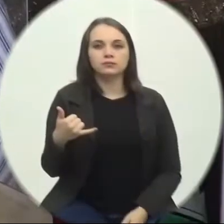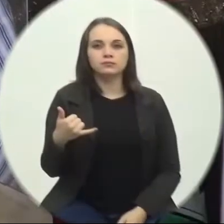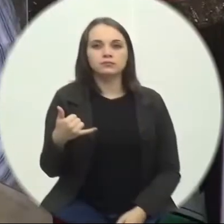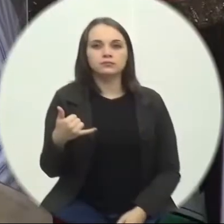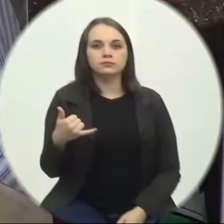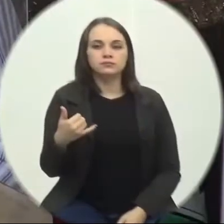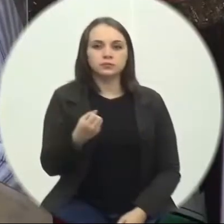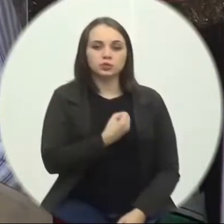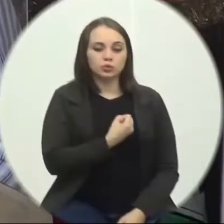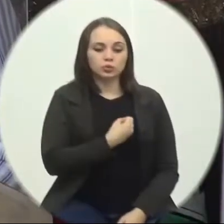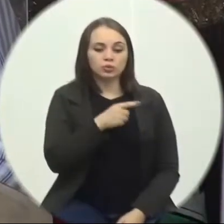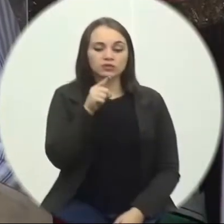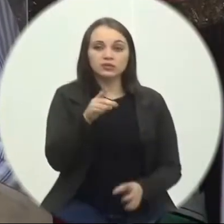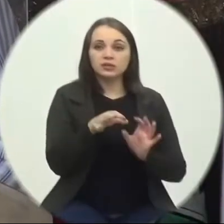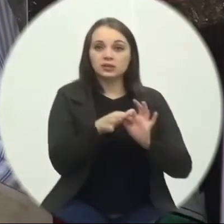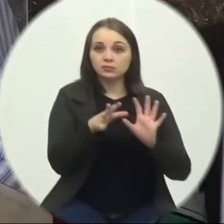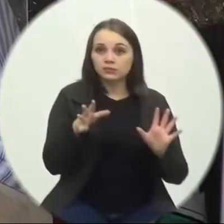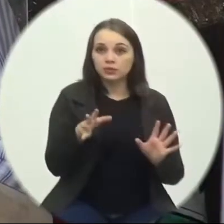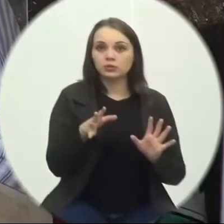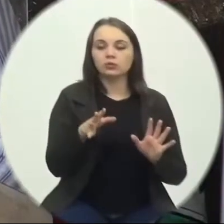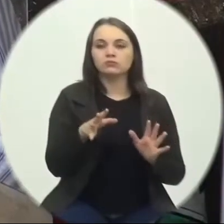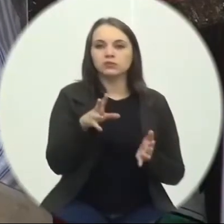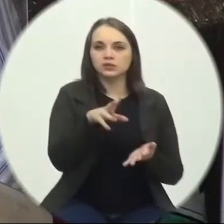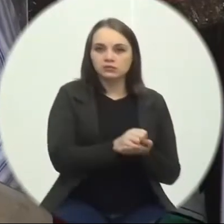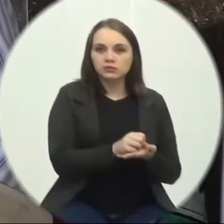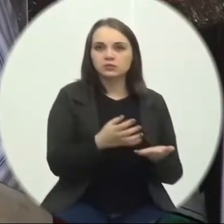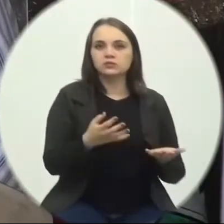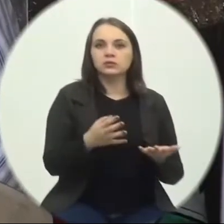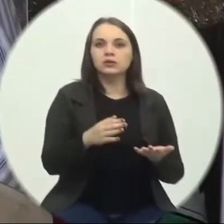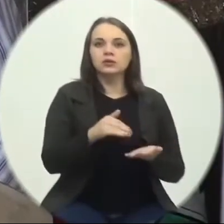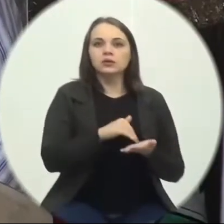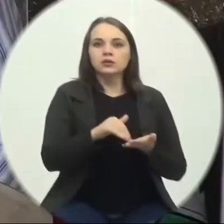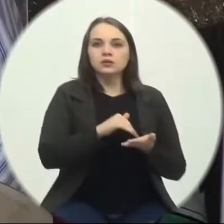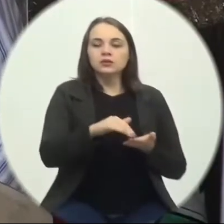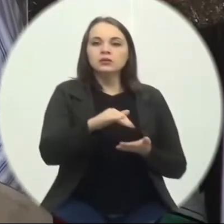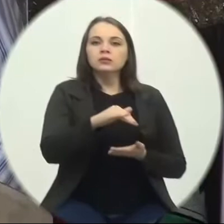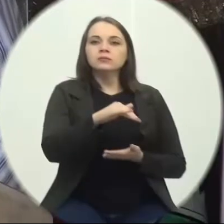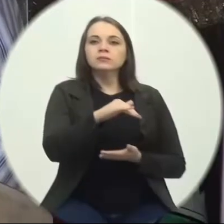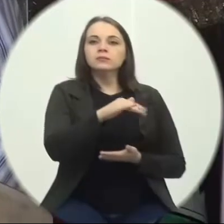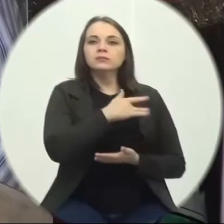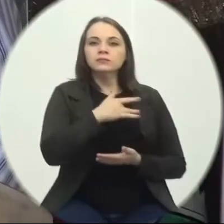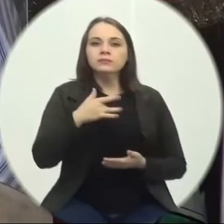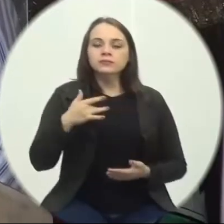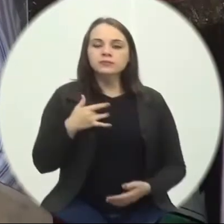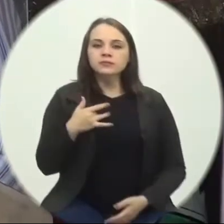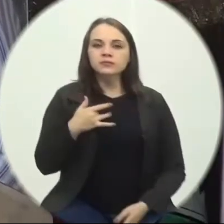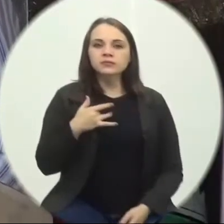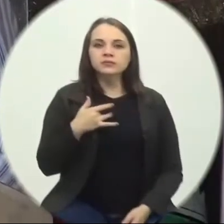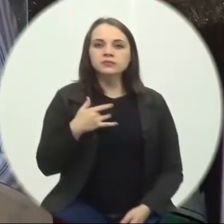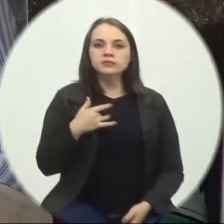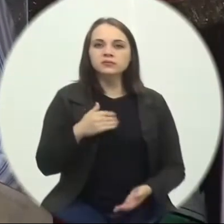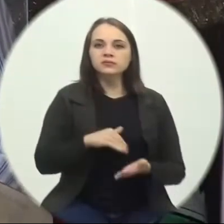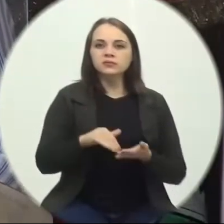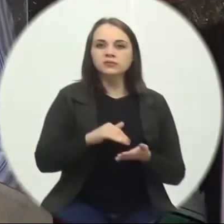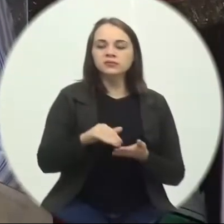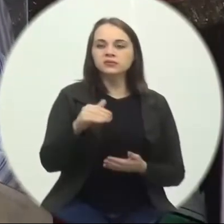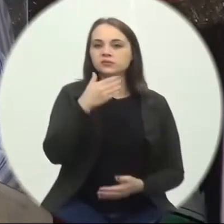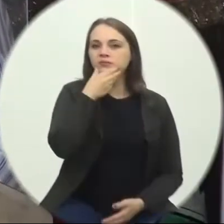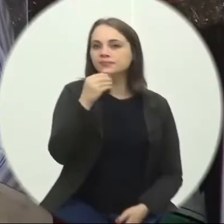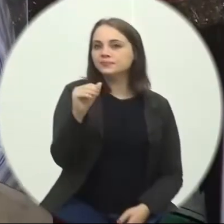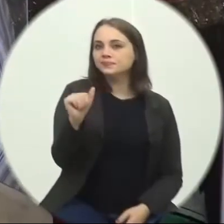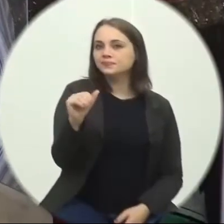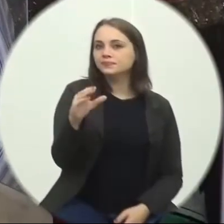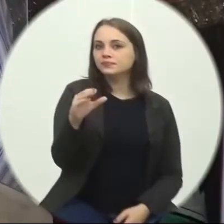número O qual você Disponibilizou No seu cadastro A Secretaria De Saúde O Secretário De Saúde A sério Casa